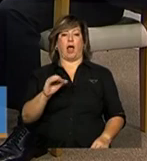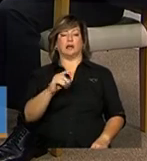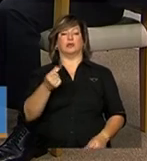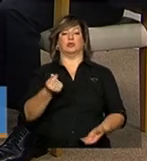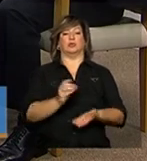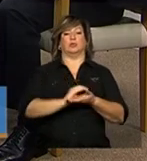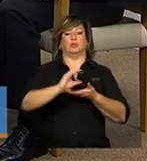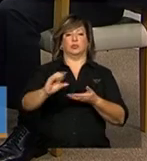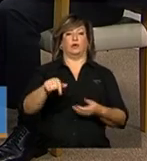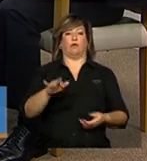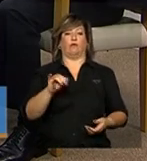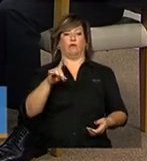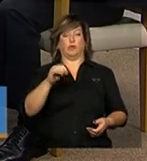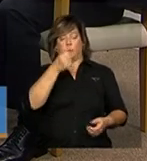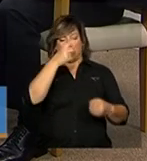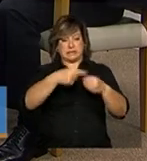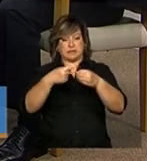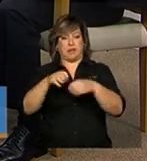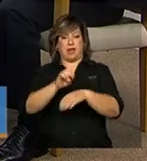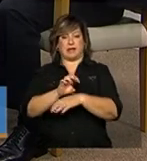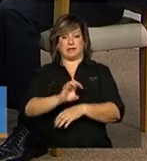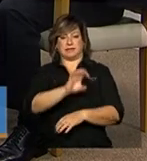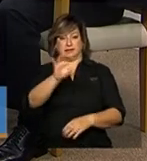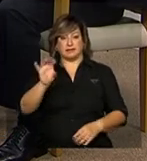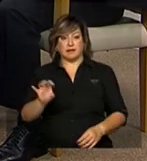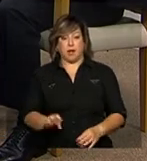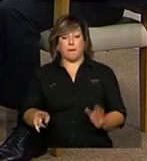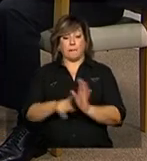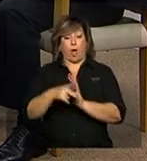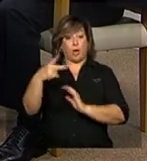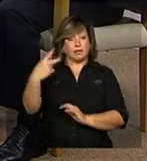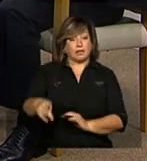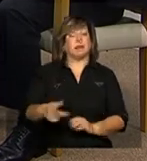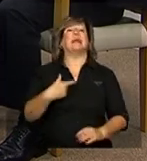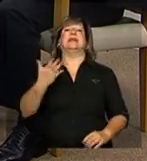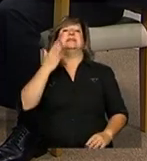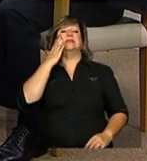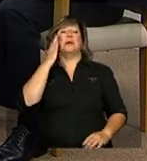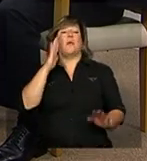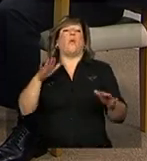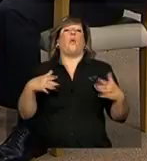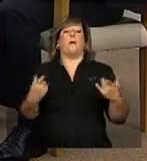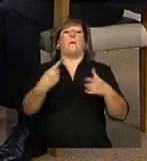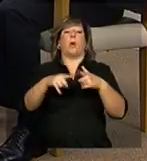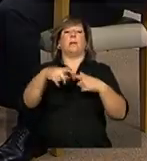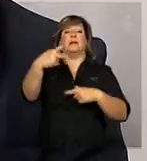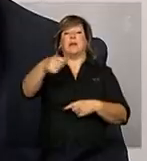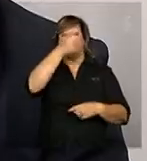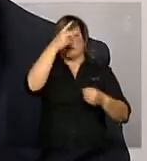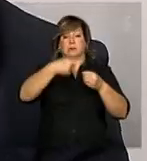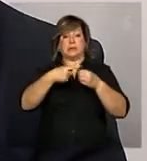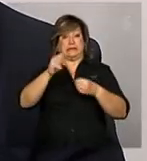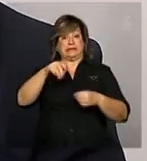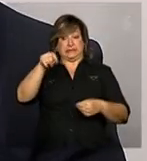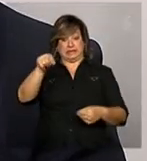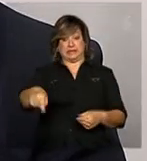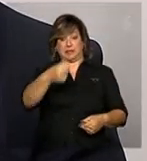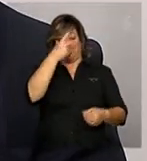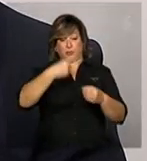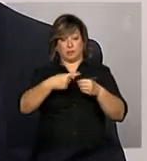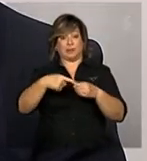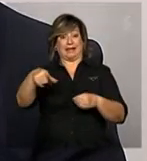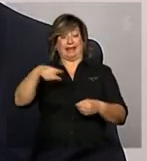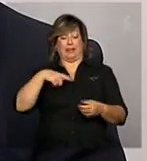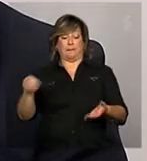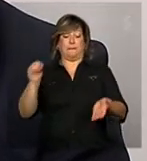no fundo municipal e estadual, nós queremos saber qual é a realidade do município. Se o município realmente aloca aquele recurso